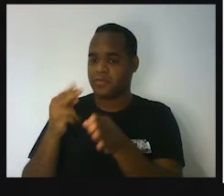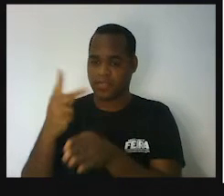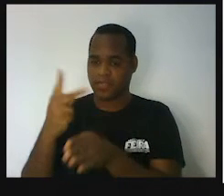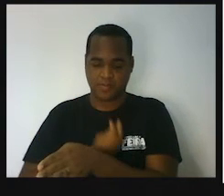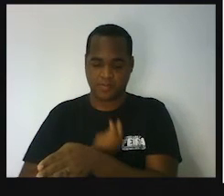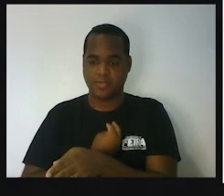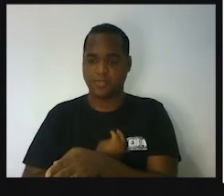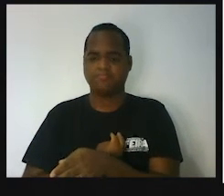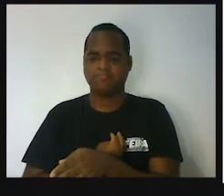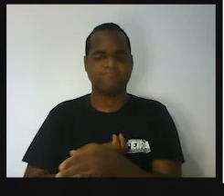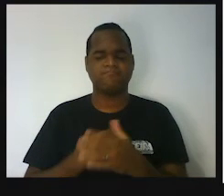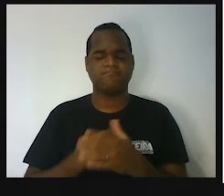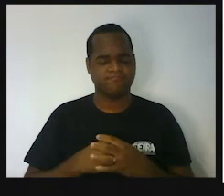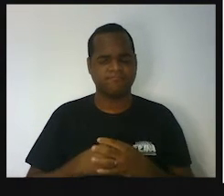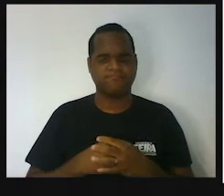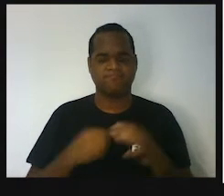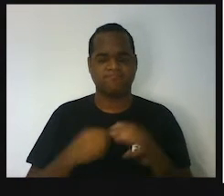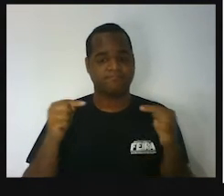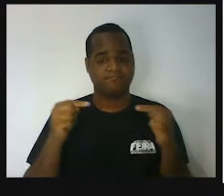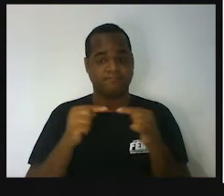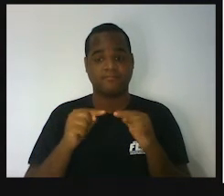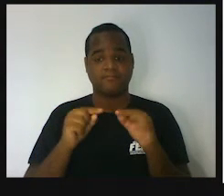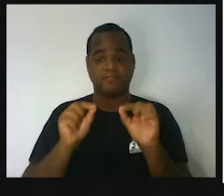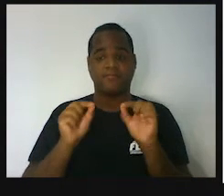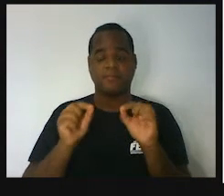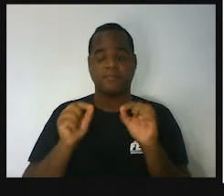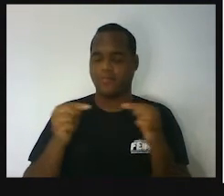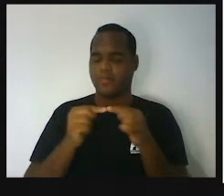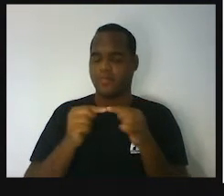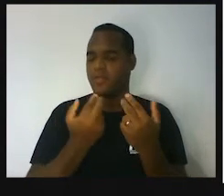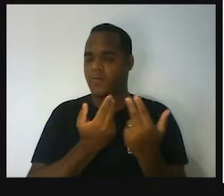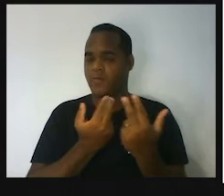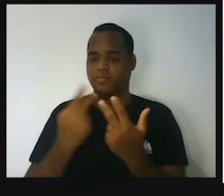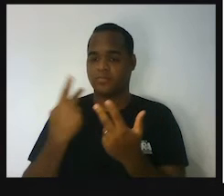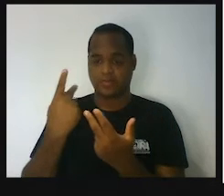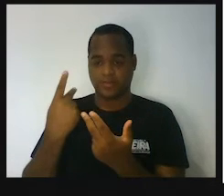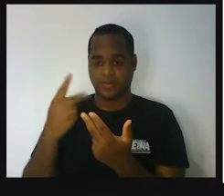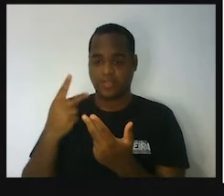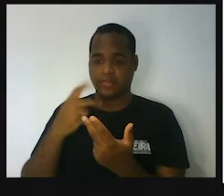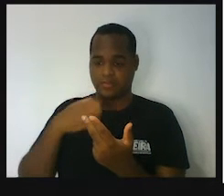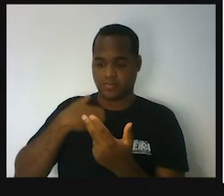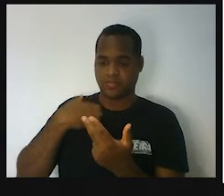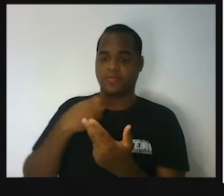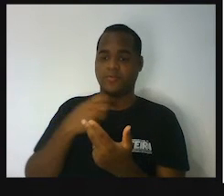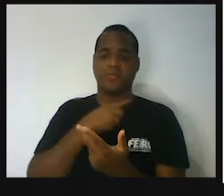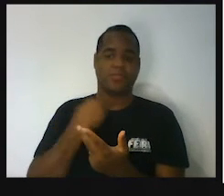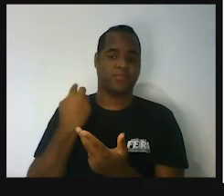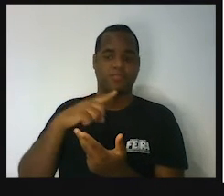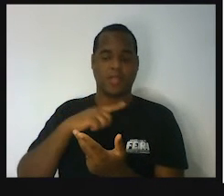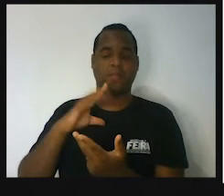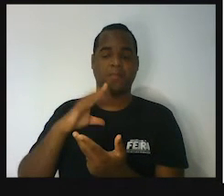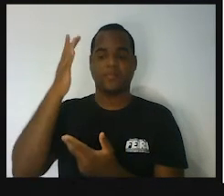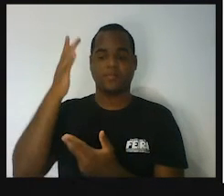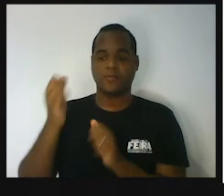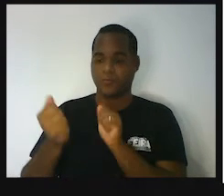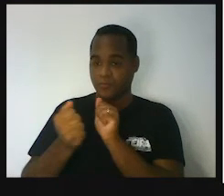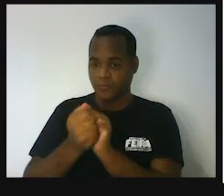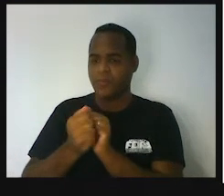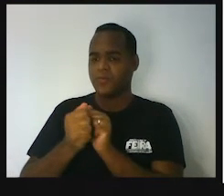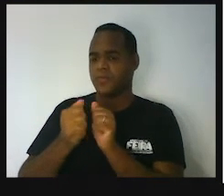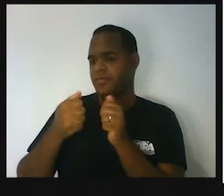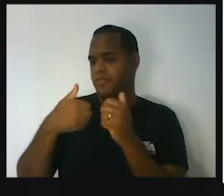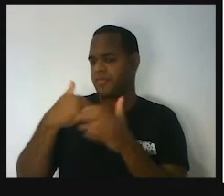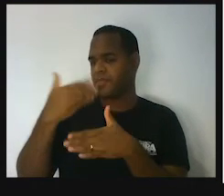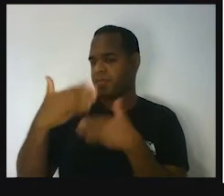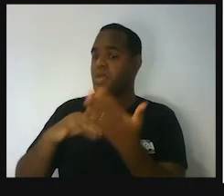dele, isso tem que ser igual à idade que ele morreu. Juntando todas essas fases